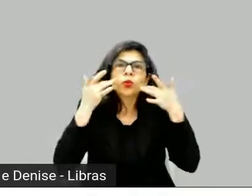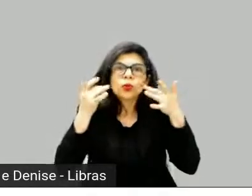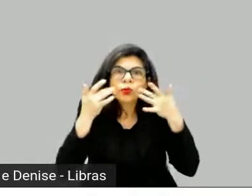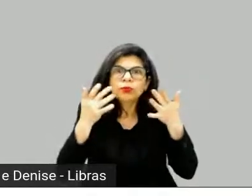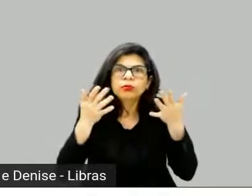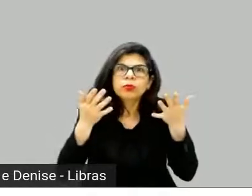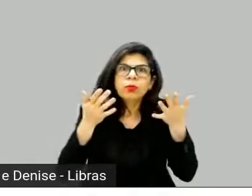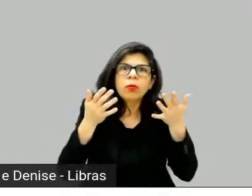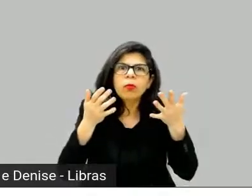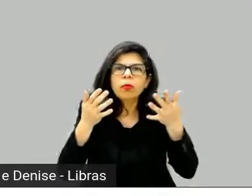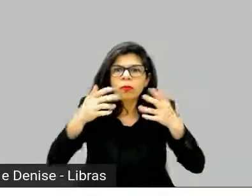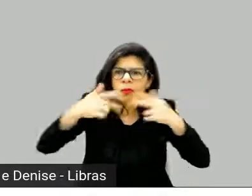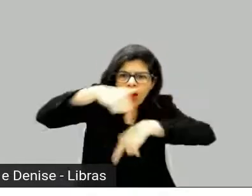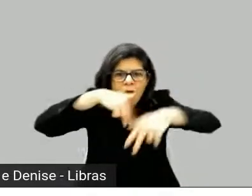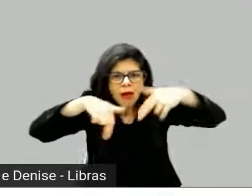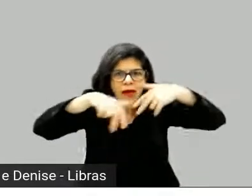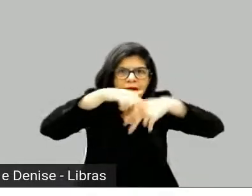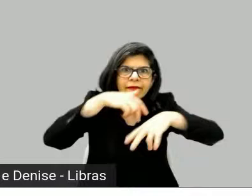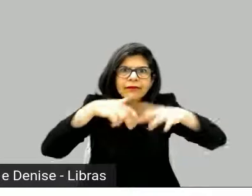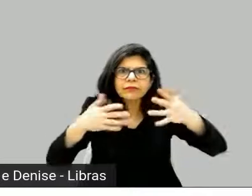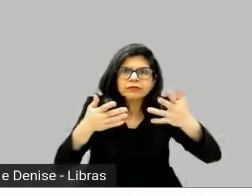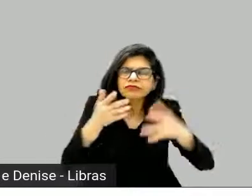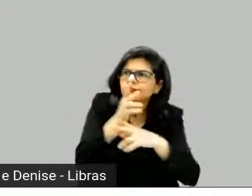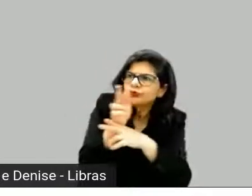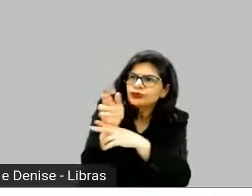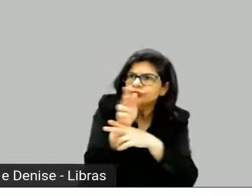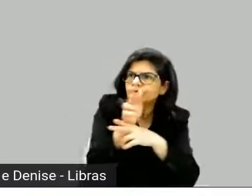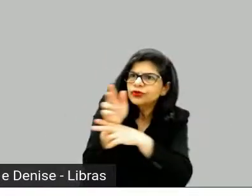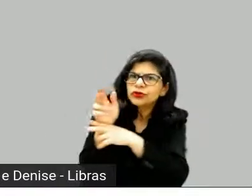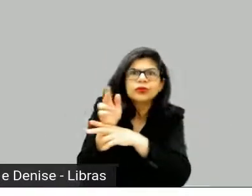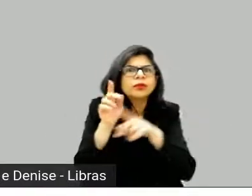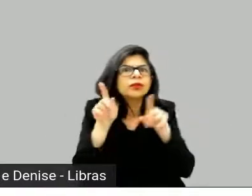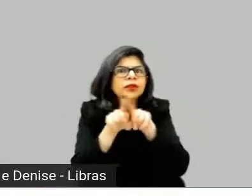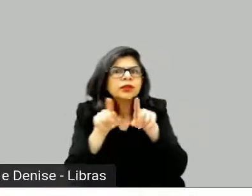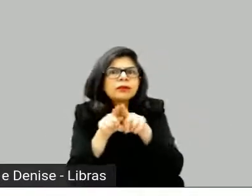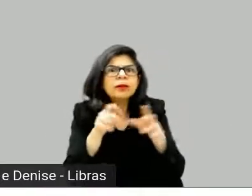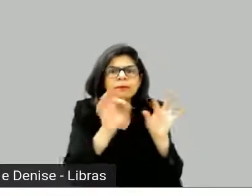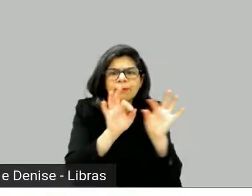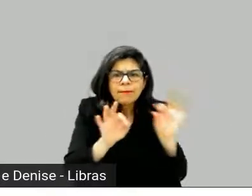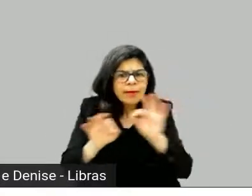o roteiro, a produção, a pós-produção, essas coisas.